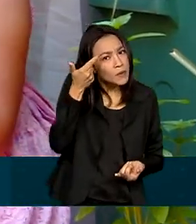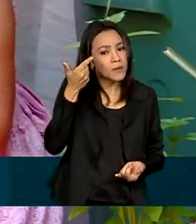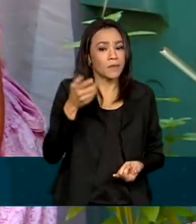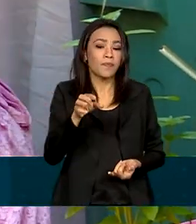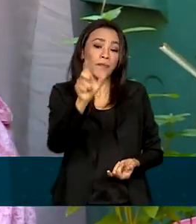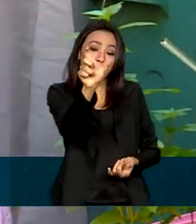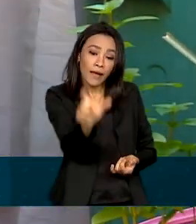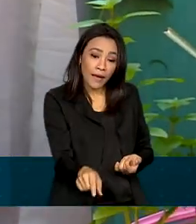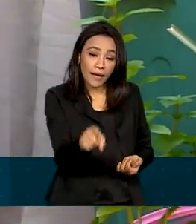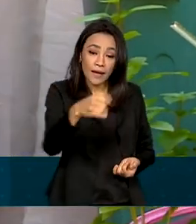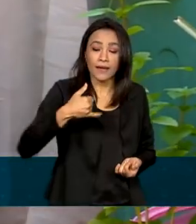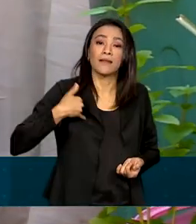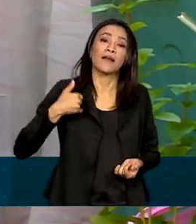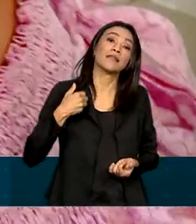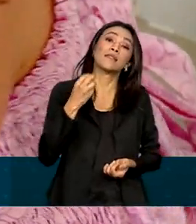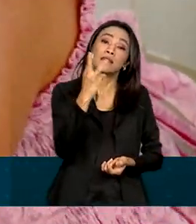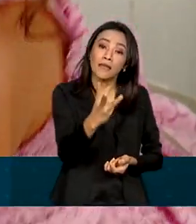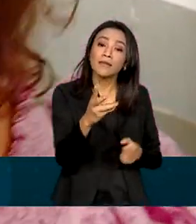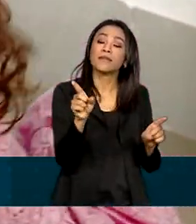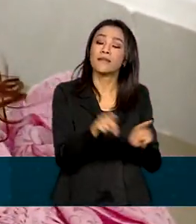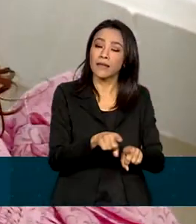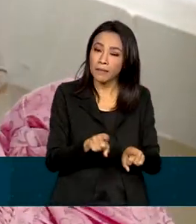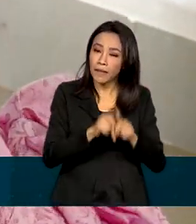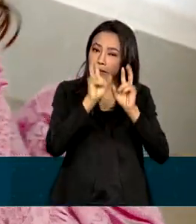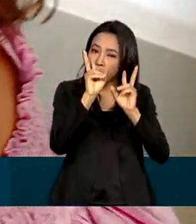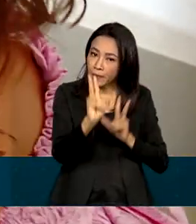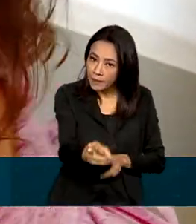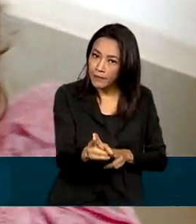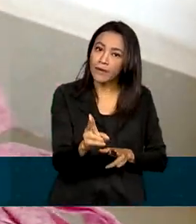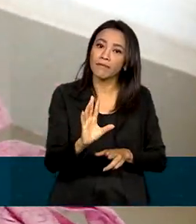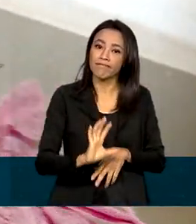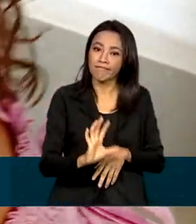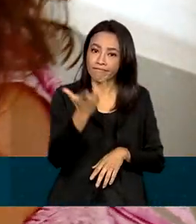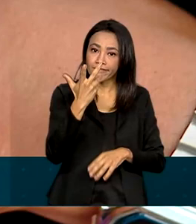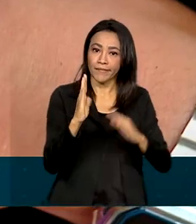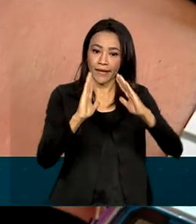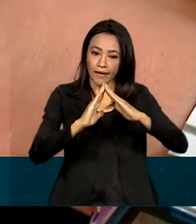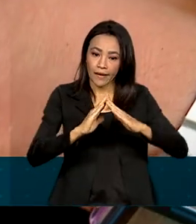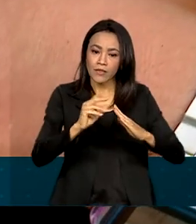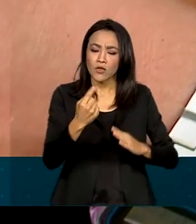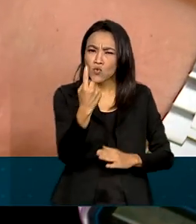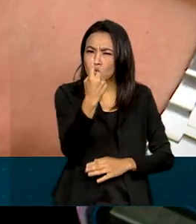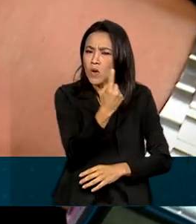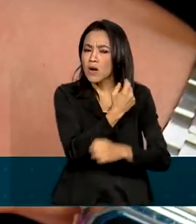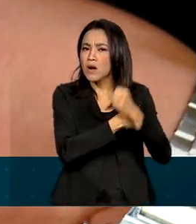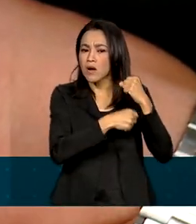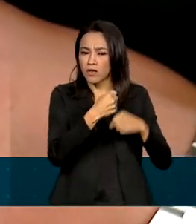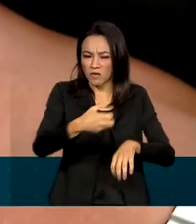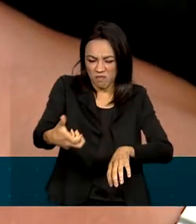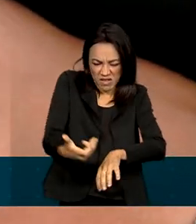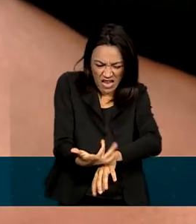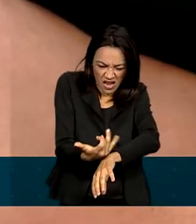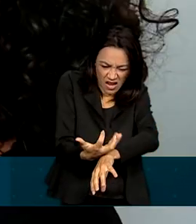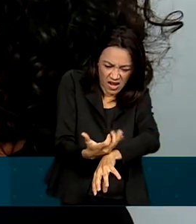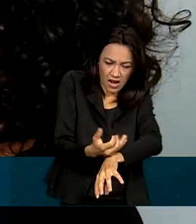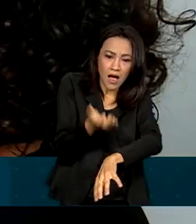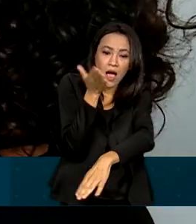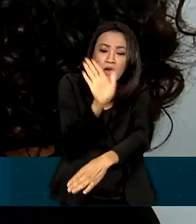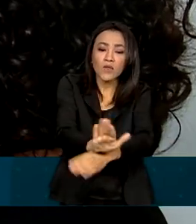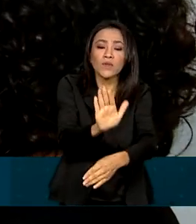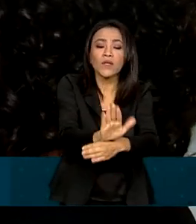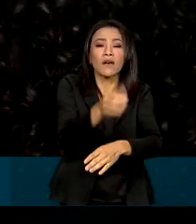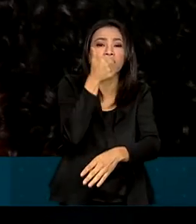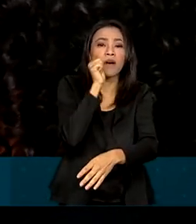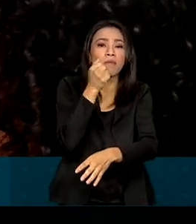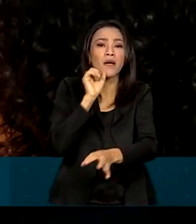Helena, de três anos, também passou por um acidente doméstico. Há um ano, ela sofreu uma queimadura enquanto ajudava a mãe